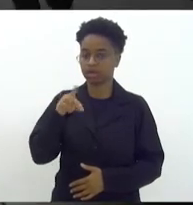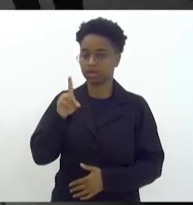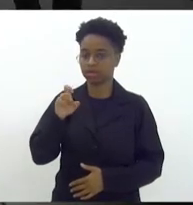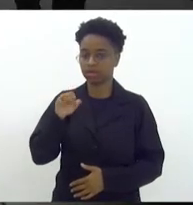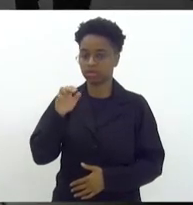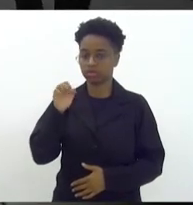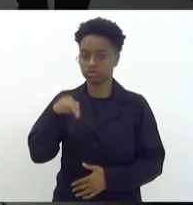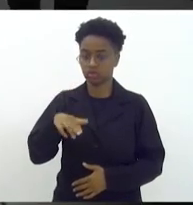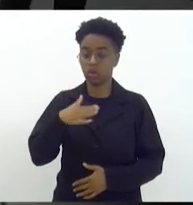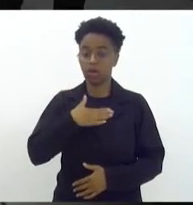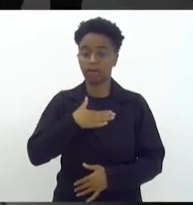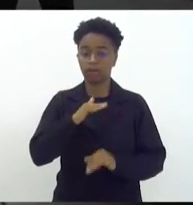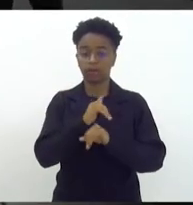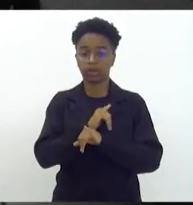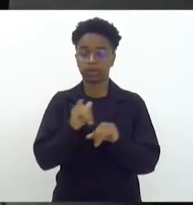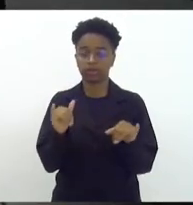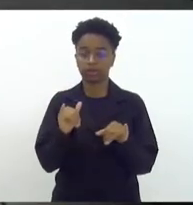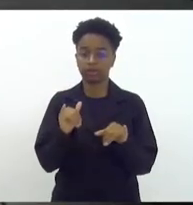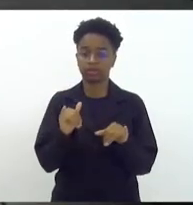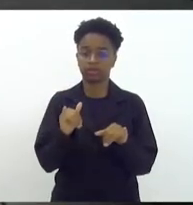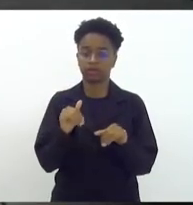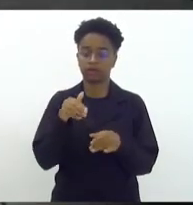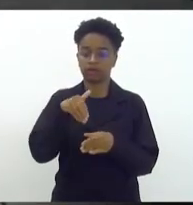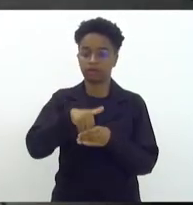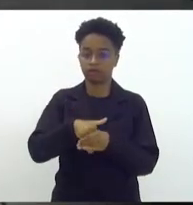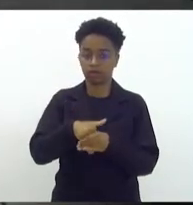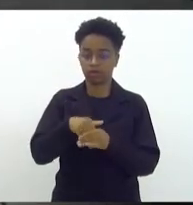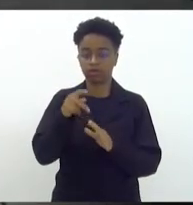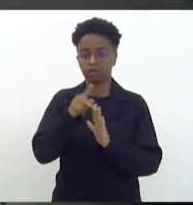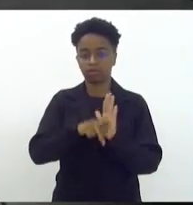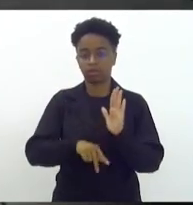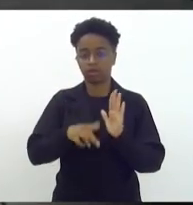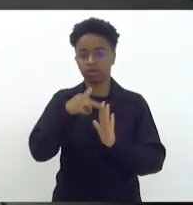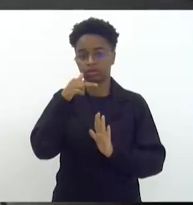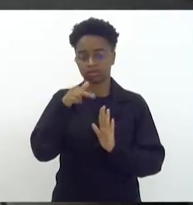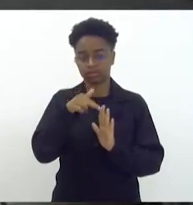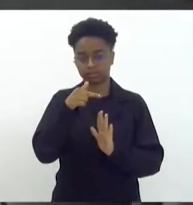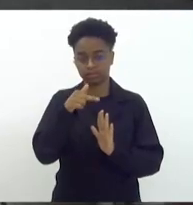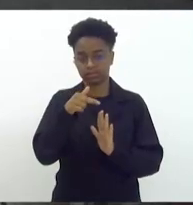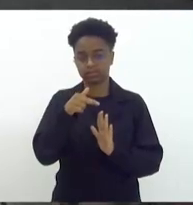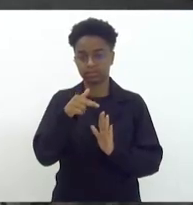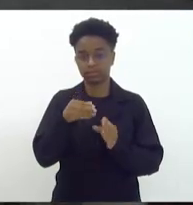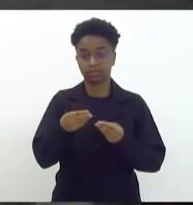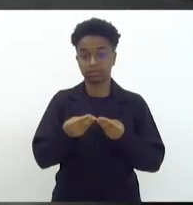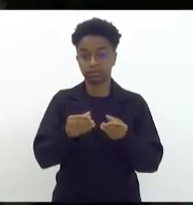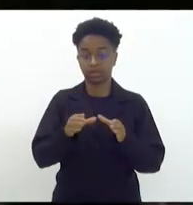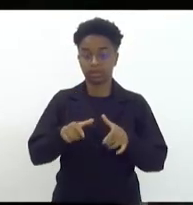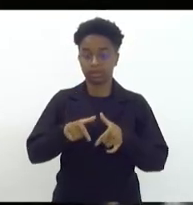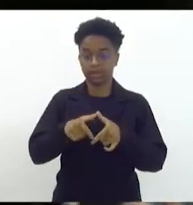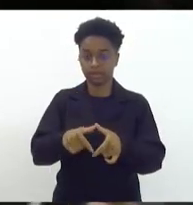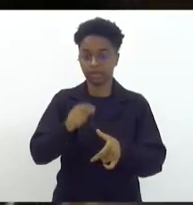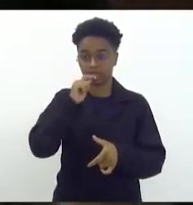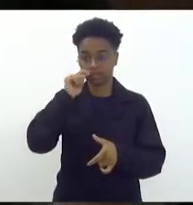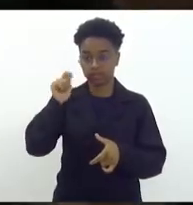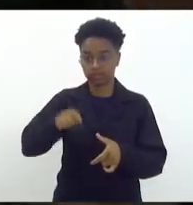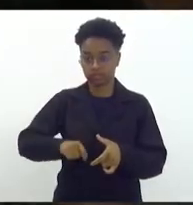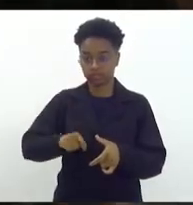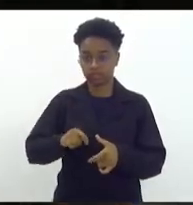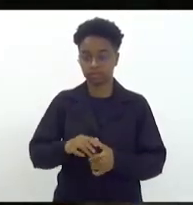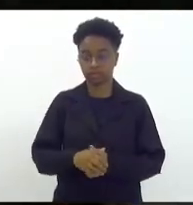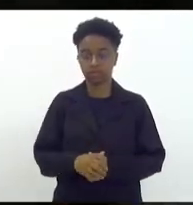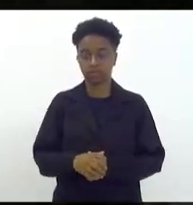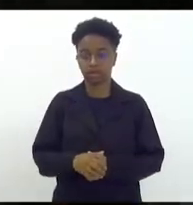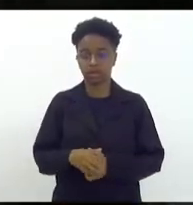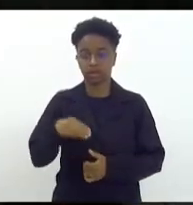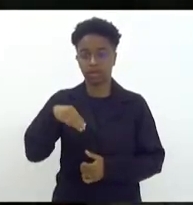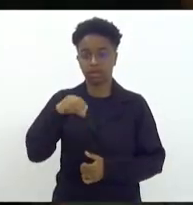O meu é para declarar o voto na projeto de resolução que concede a medalha Tiradentes pós-mortem ao